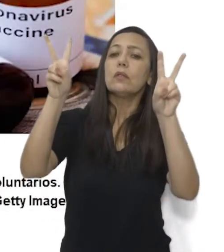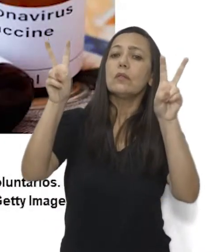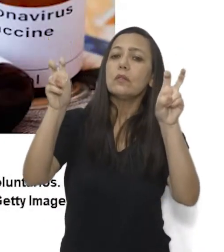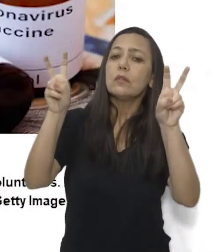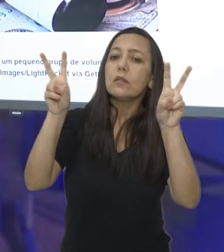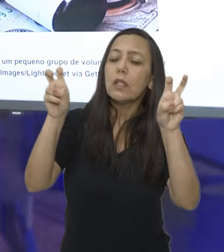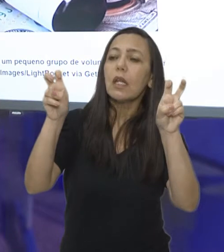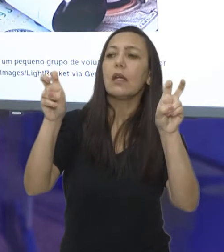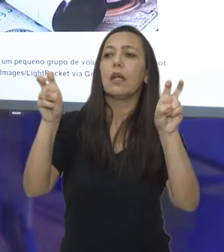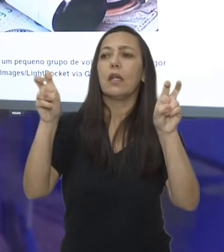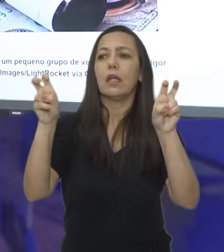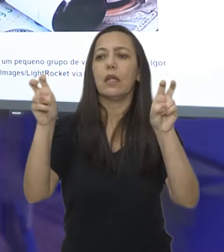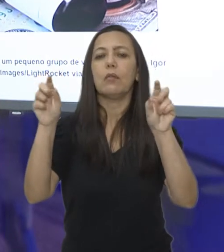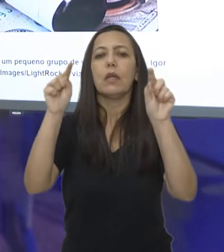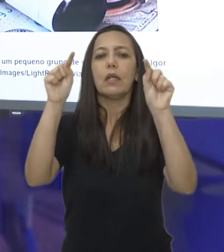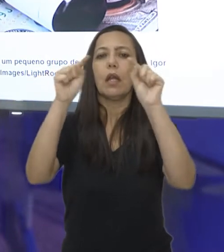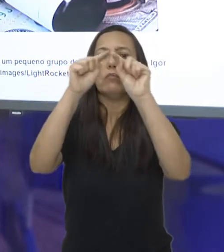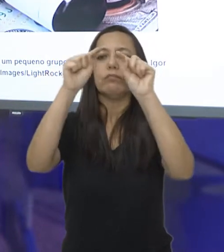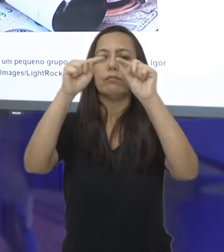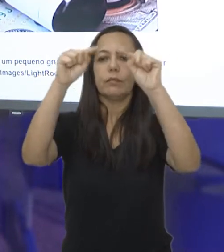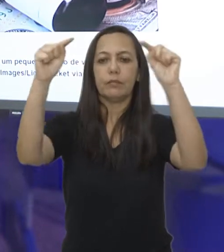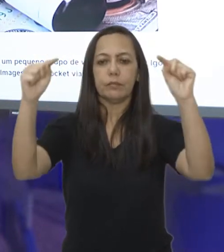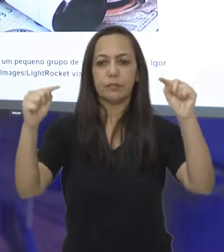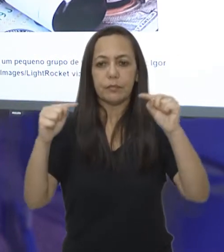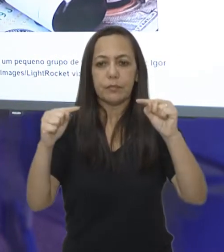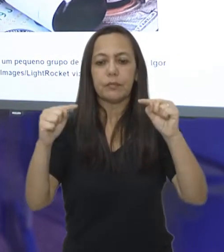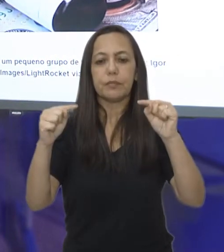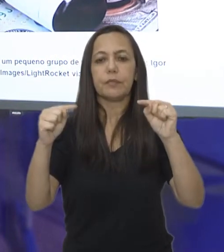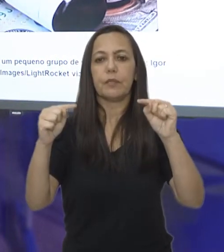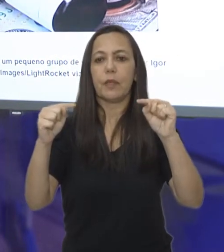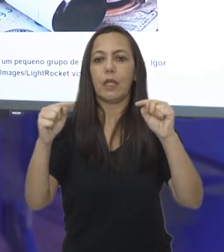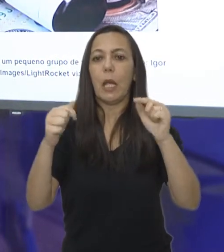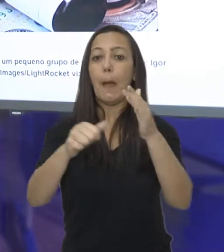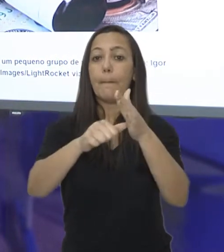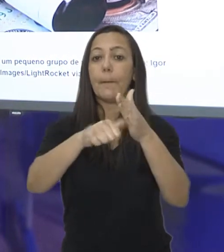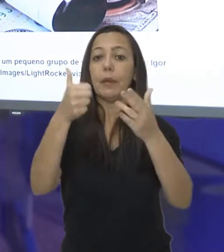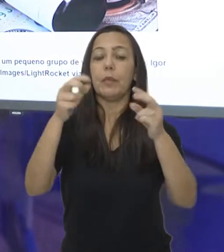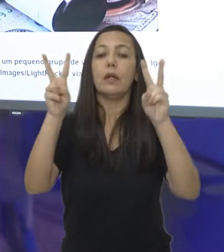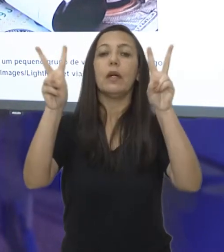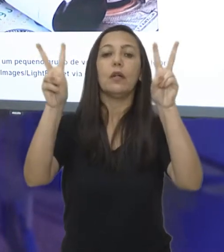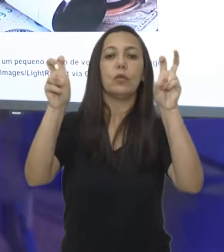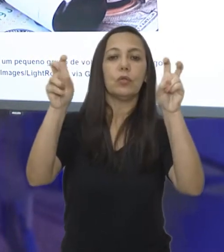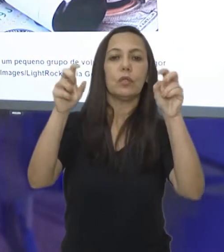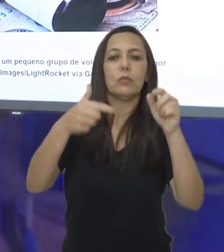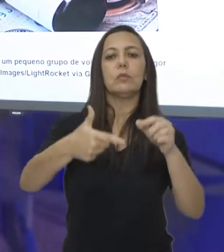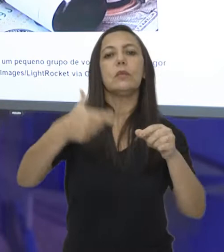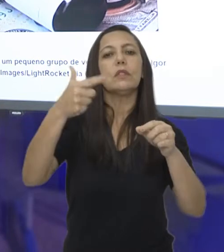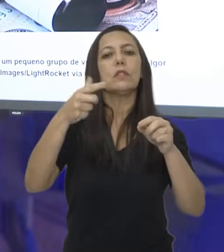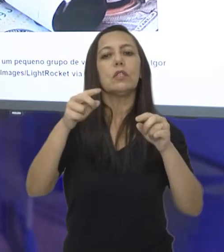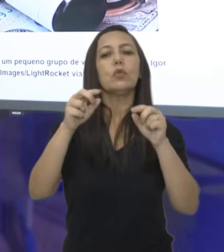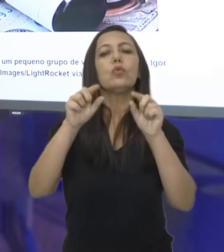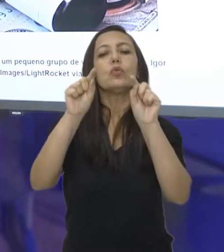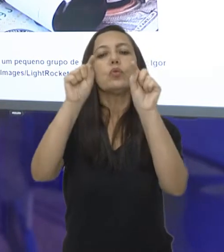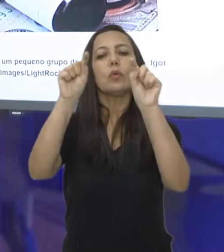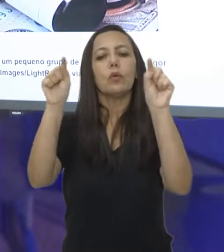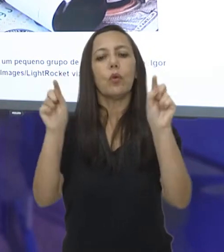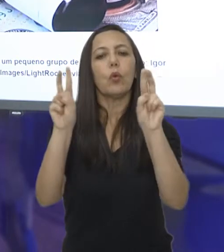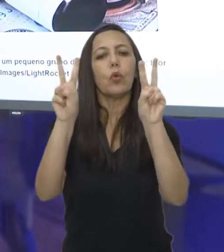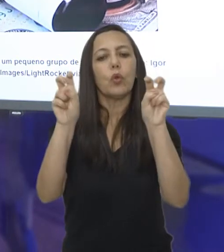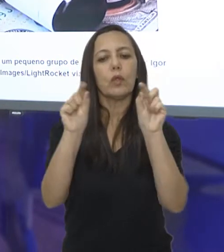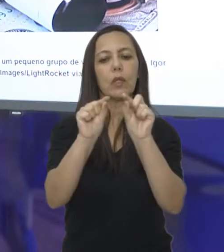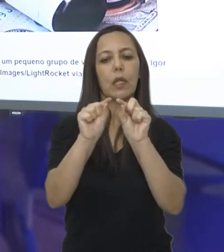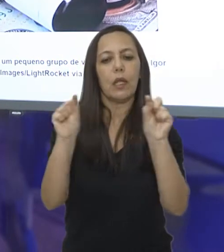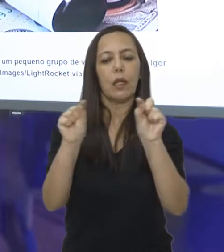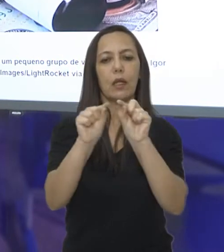da notícia, que já dá o primeiro fragmento daquilo que a gente vai ler, daquilo que a gente vai entender, da